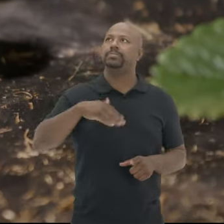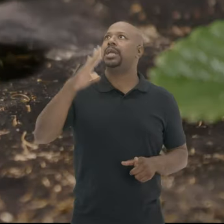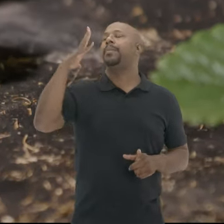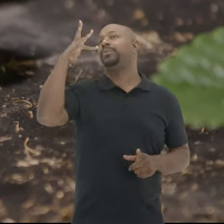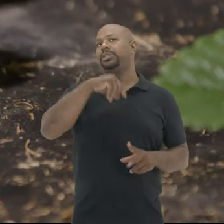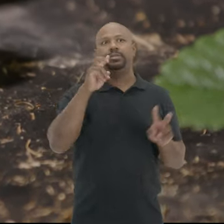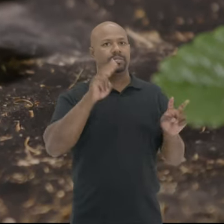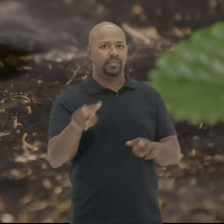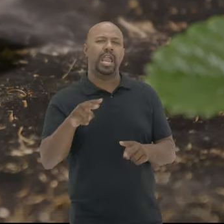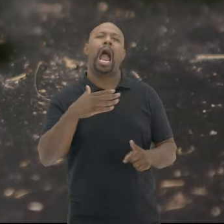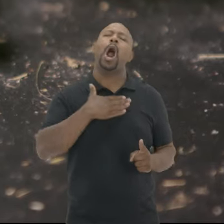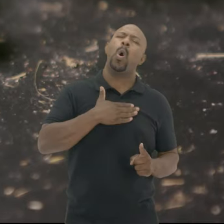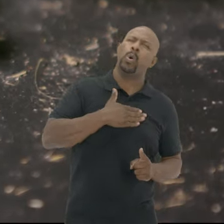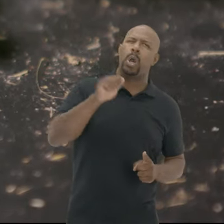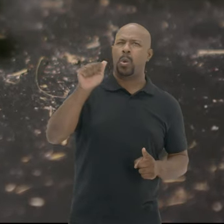tem